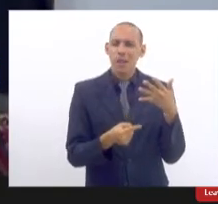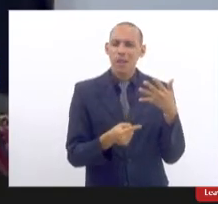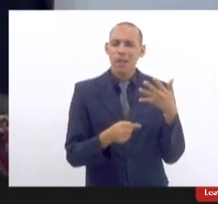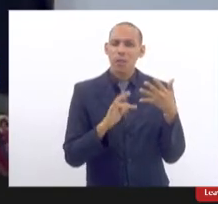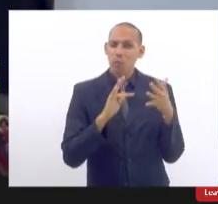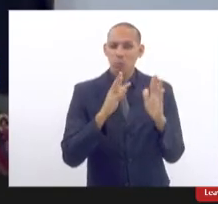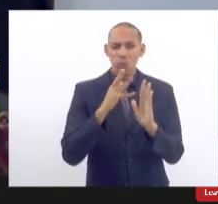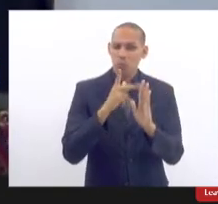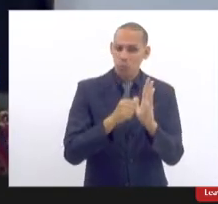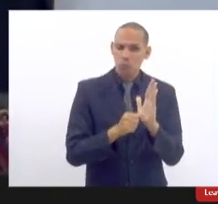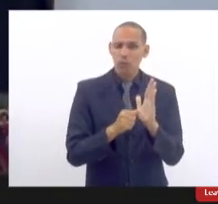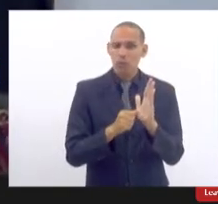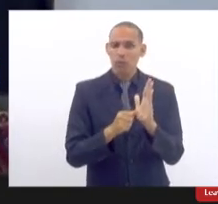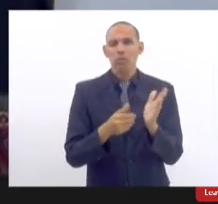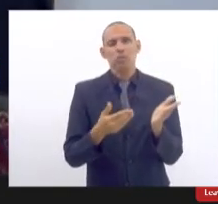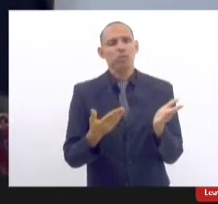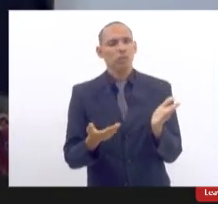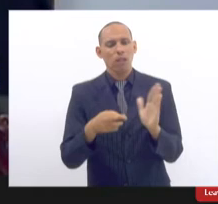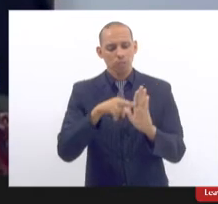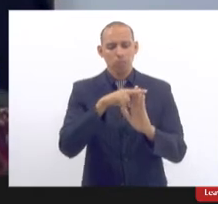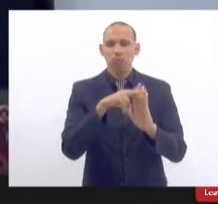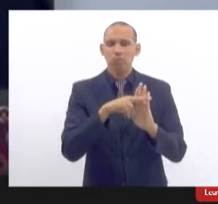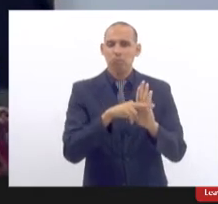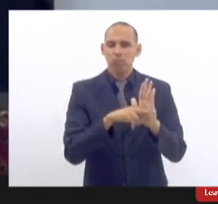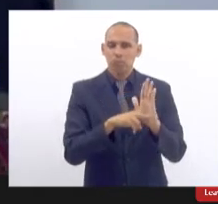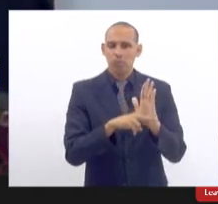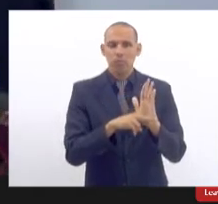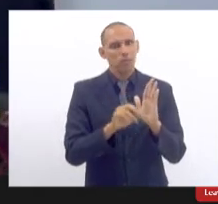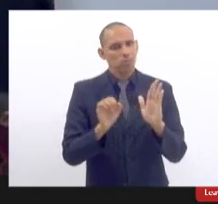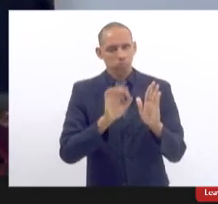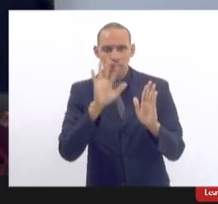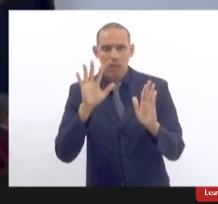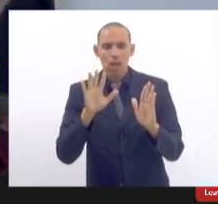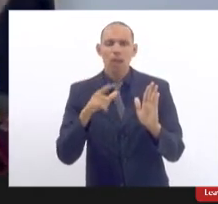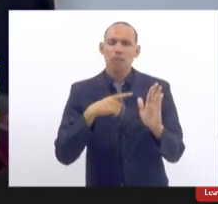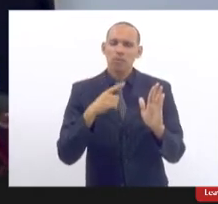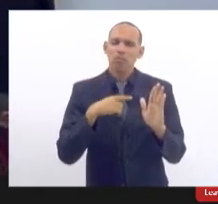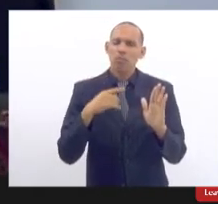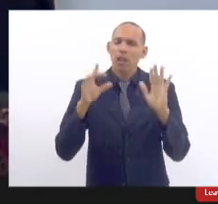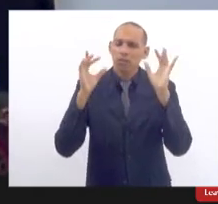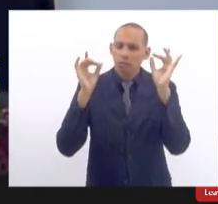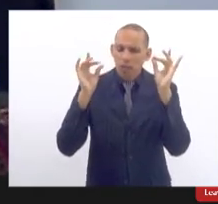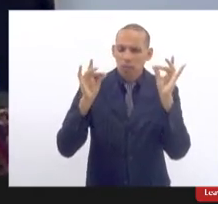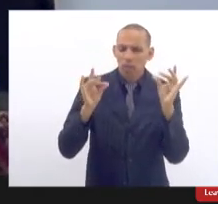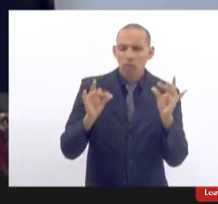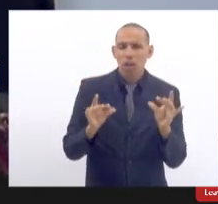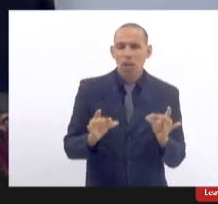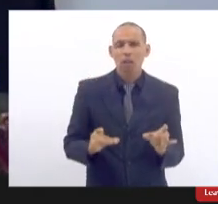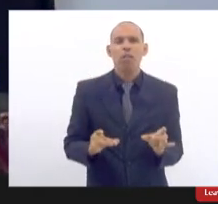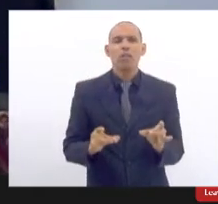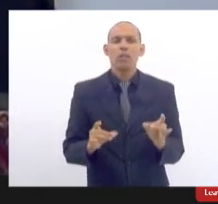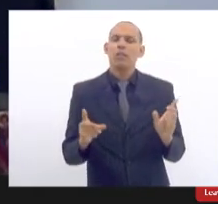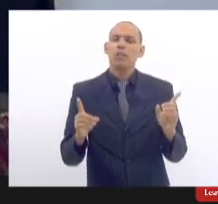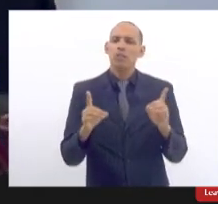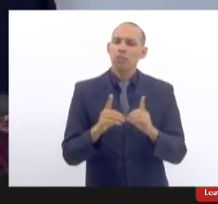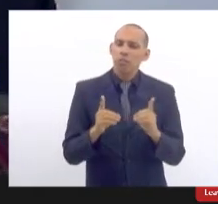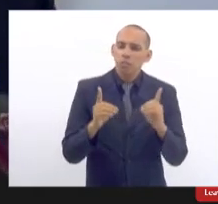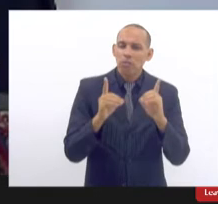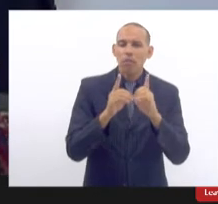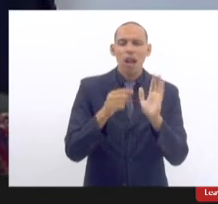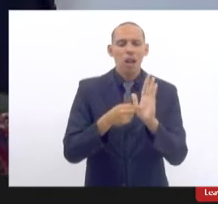fica que a regulação claro vai ter sua especificidade o lado didático como